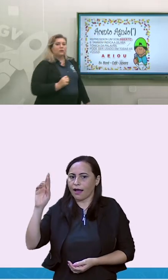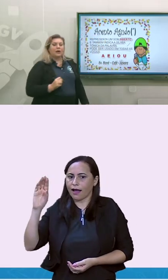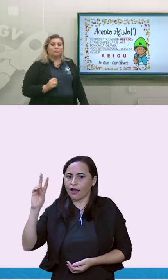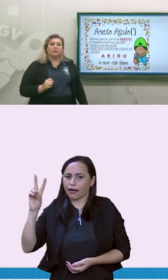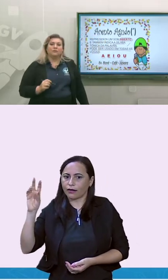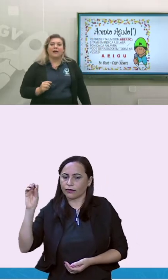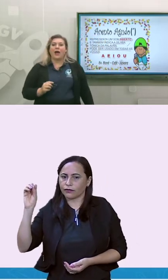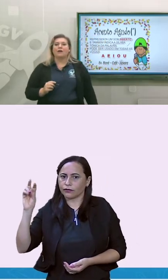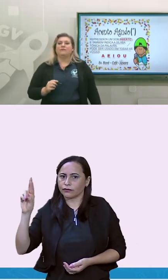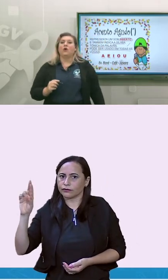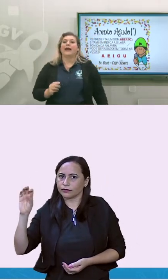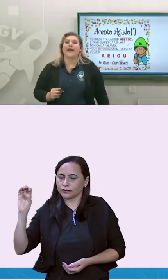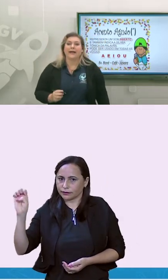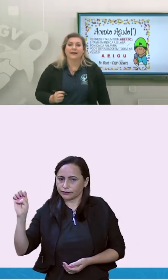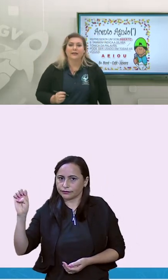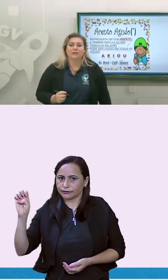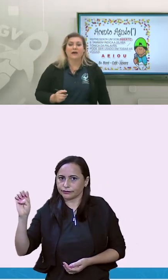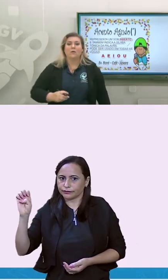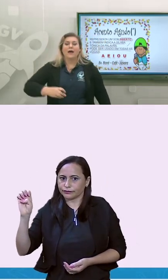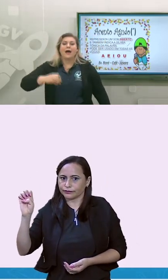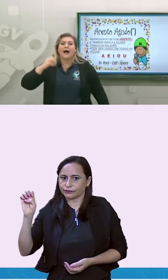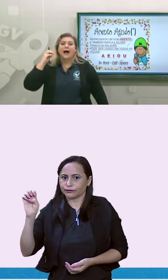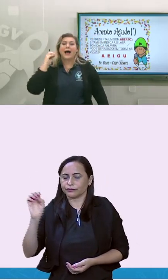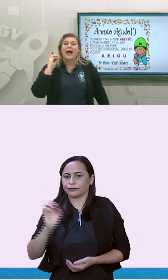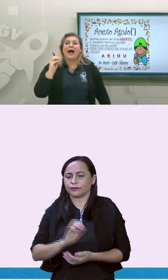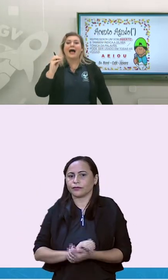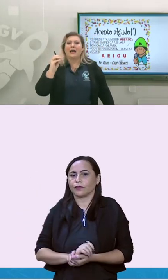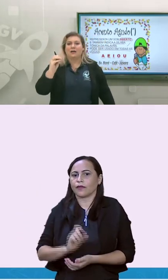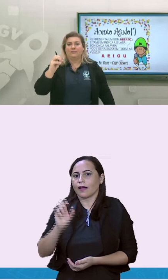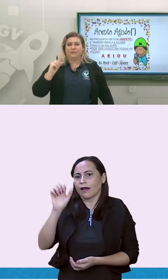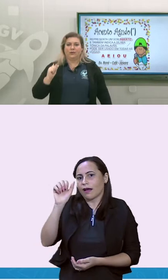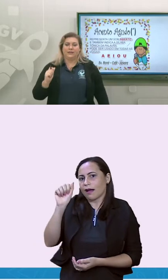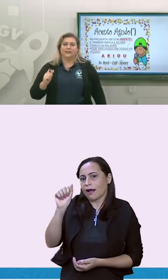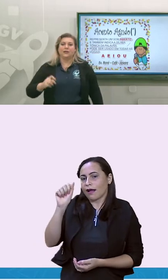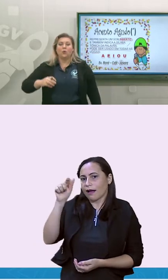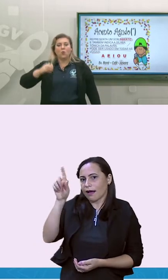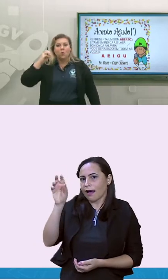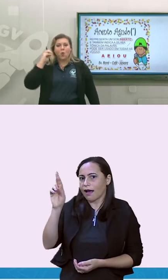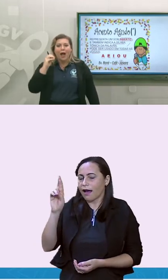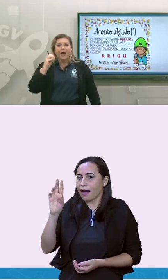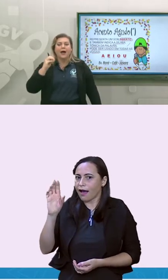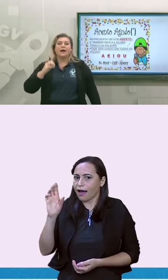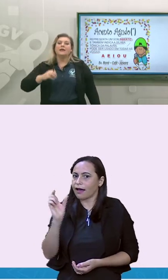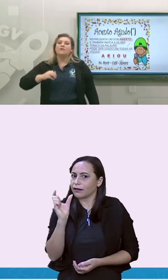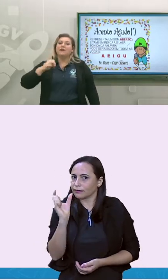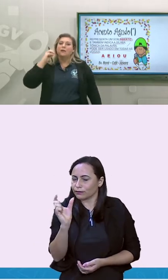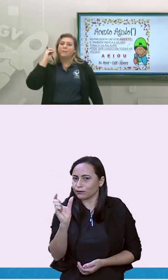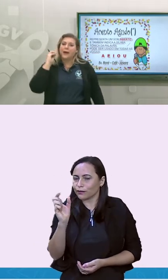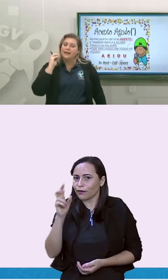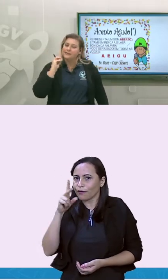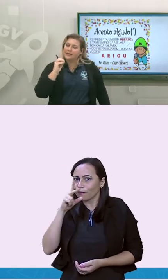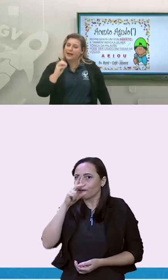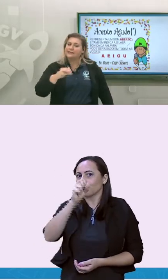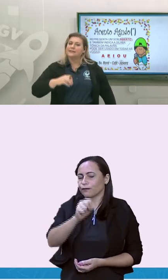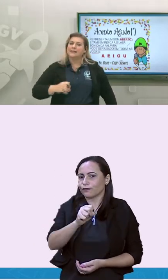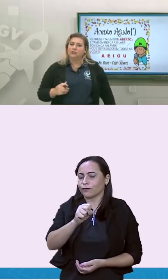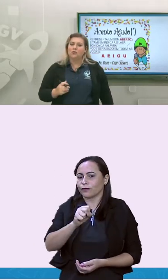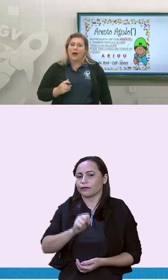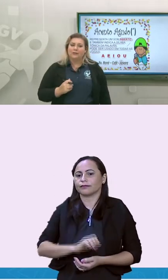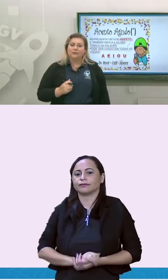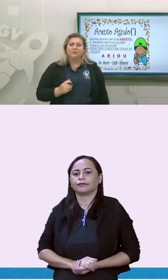acento agudo. Eu não falo arvoré. Eu falo árvore. Então, o ar, eu falo mais